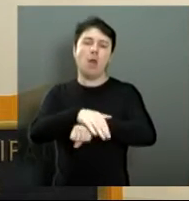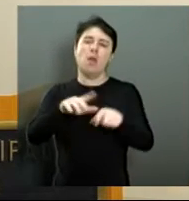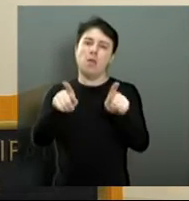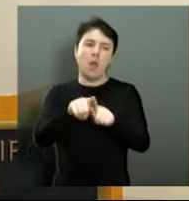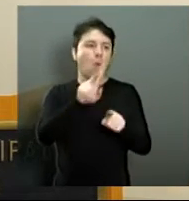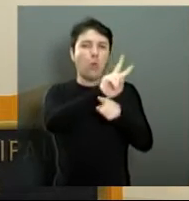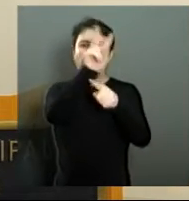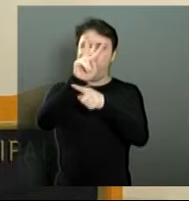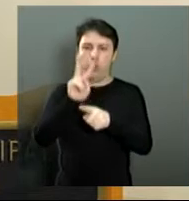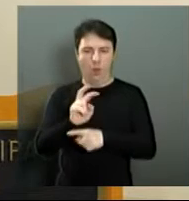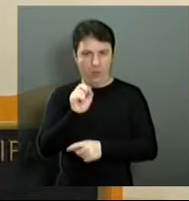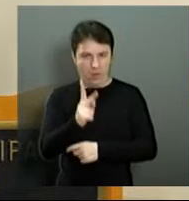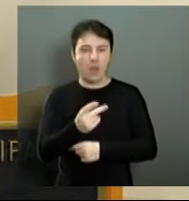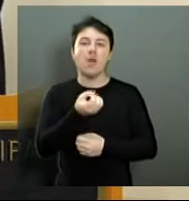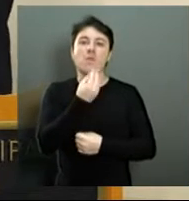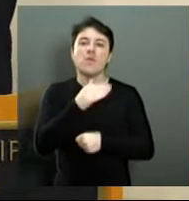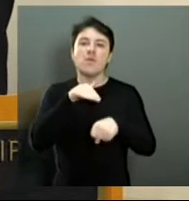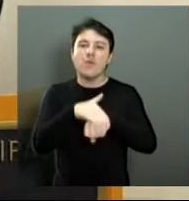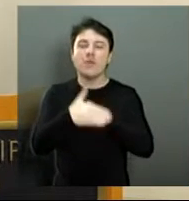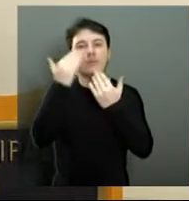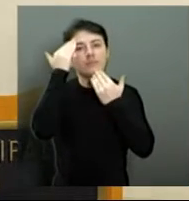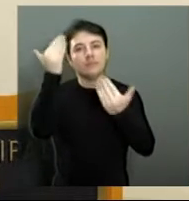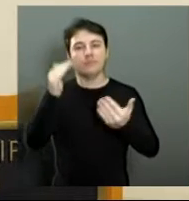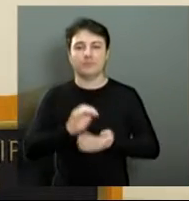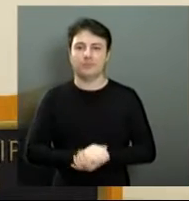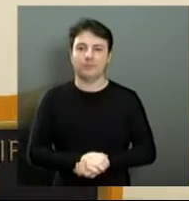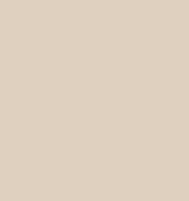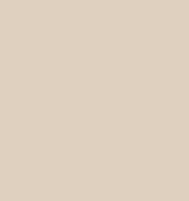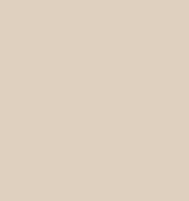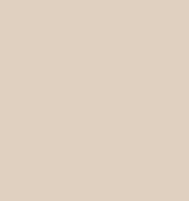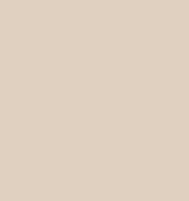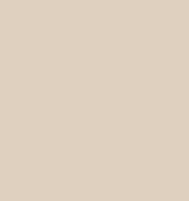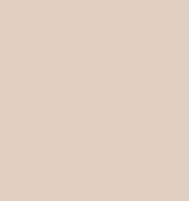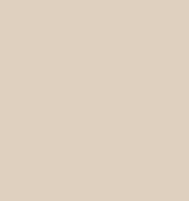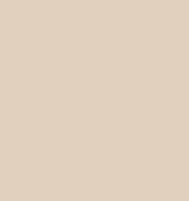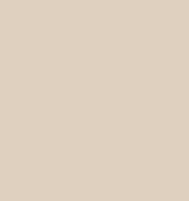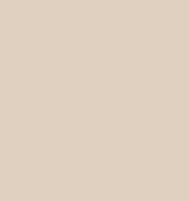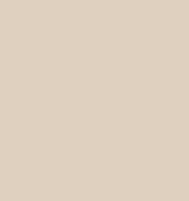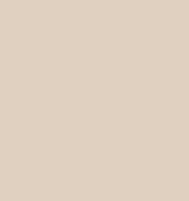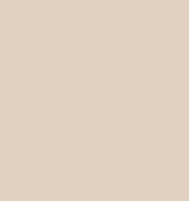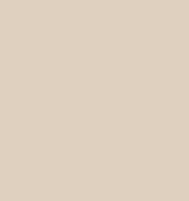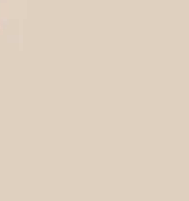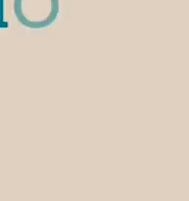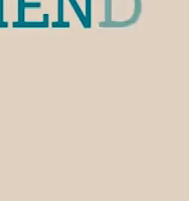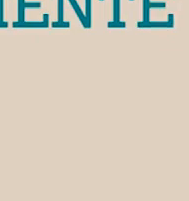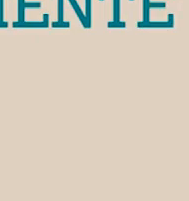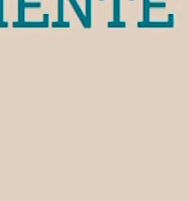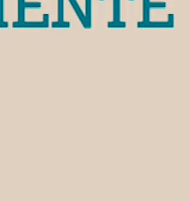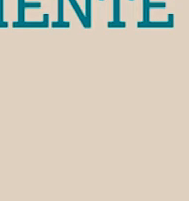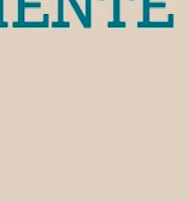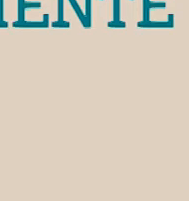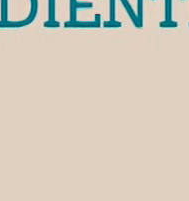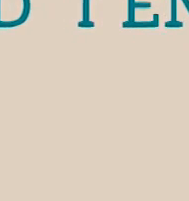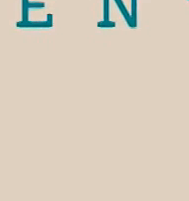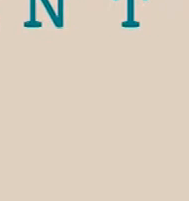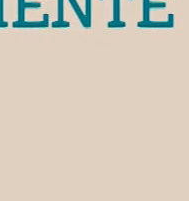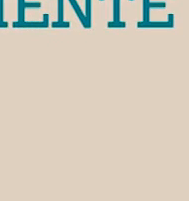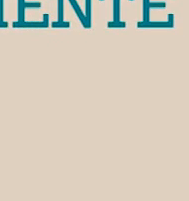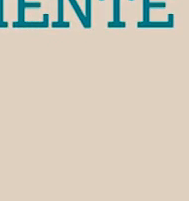muito o principal. Muito obrigado, uma boa noite a todos. Música Música Música Música